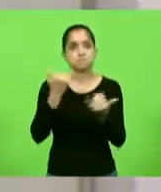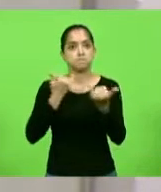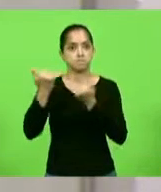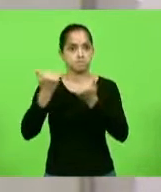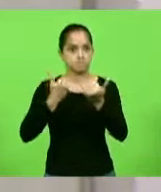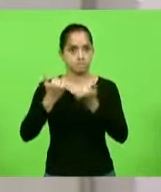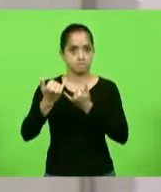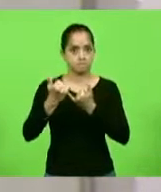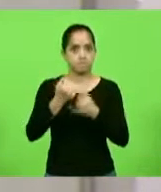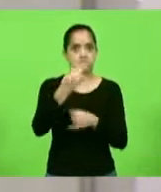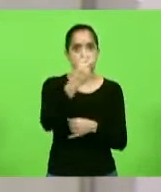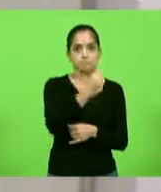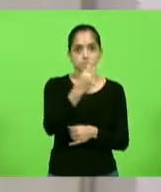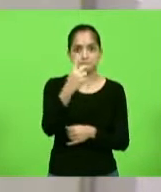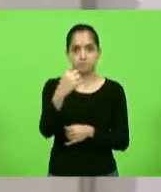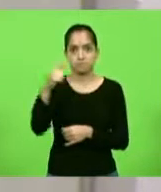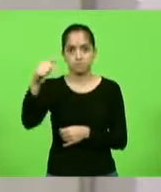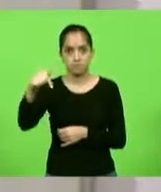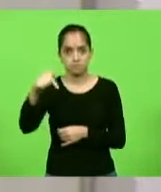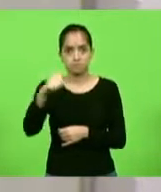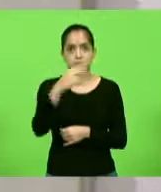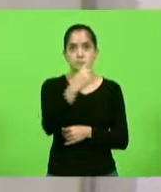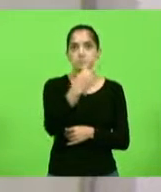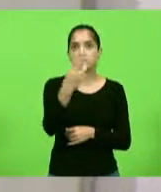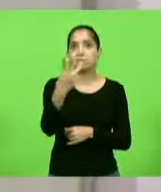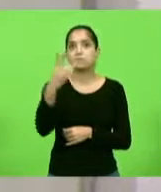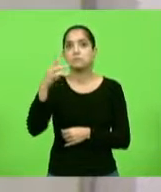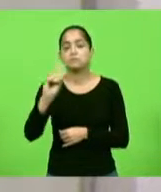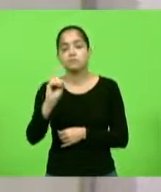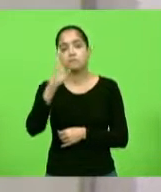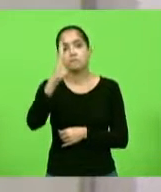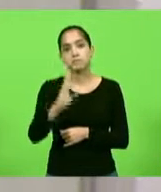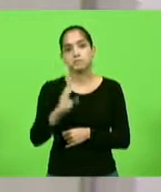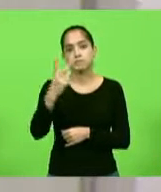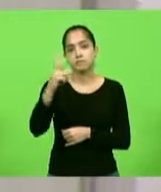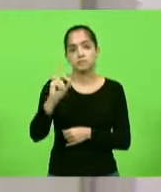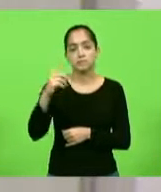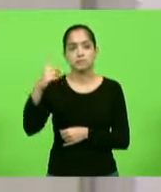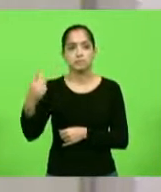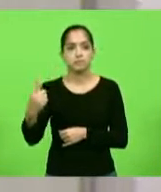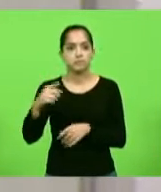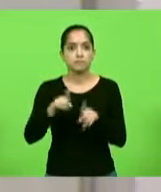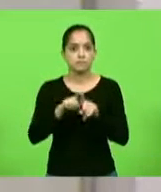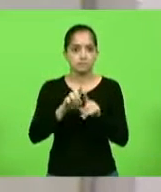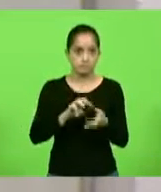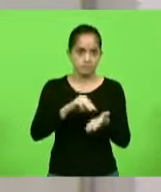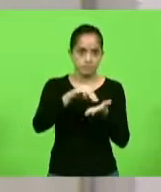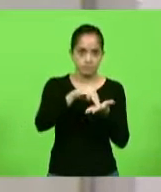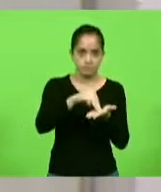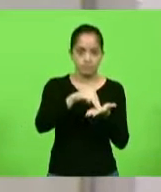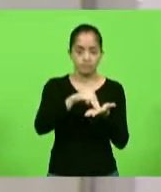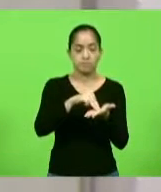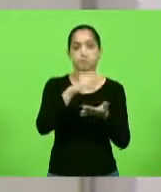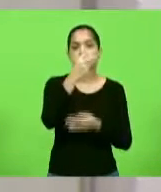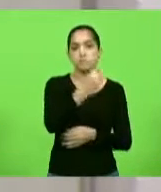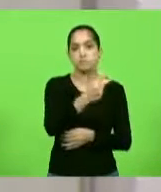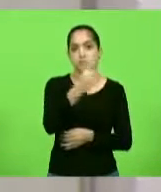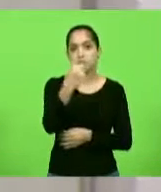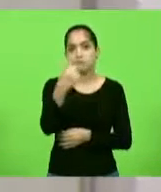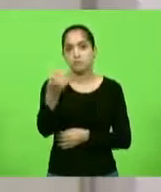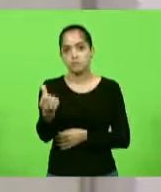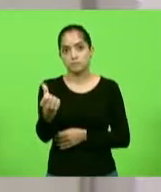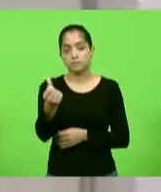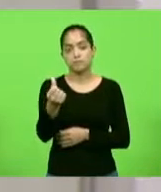217 a 230 barra 2021. As moções nº 216